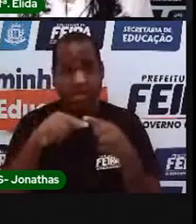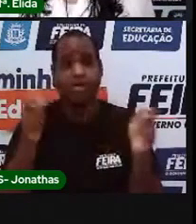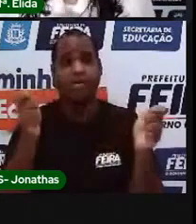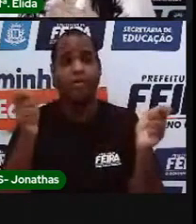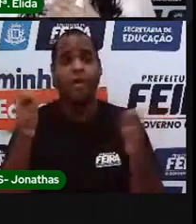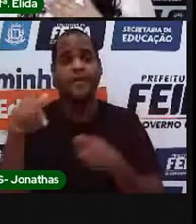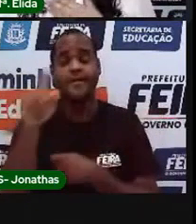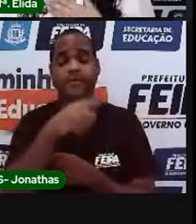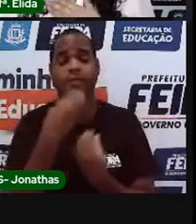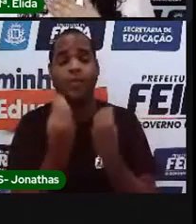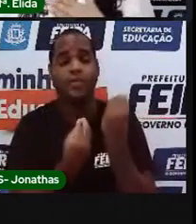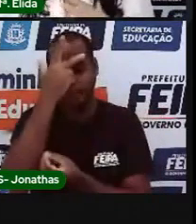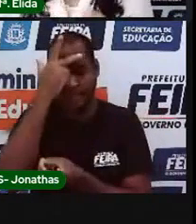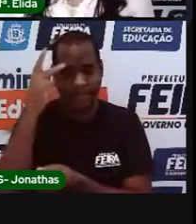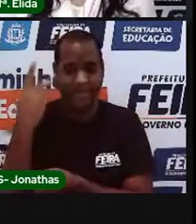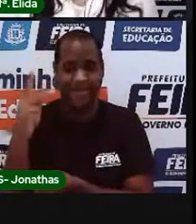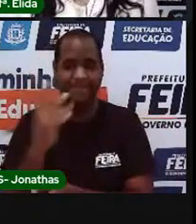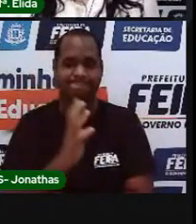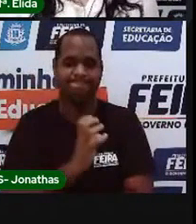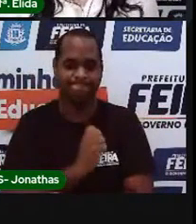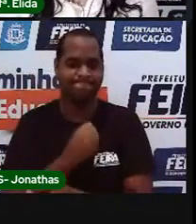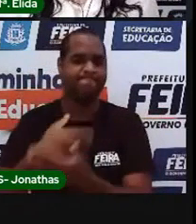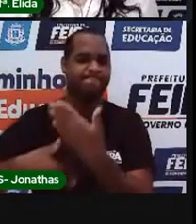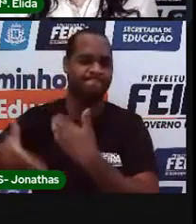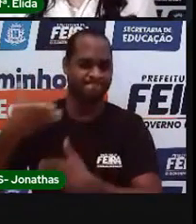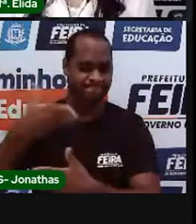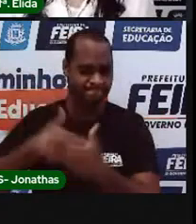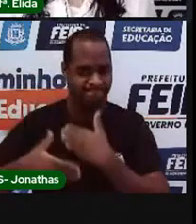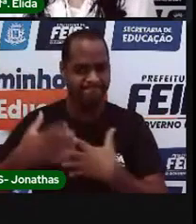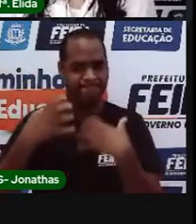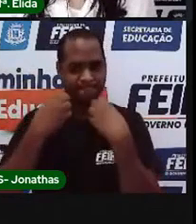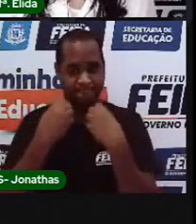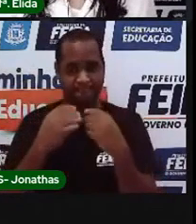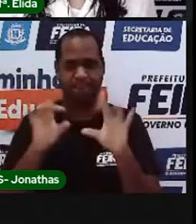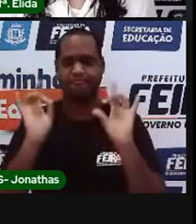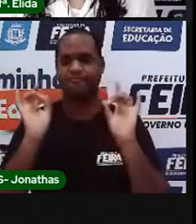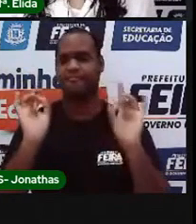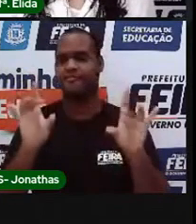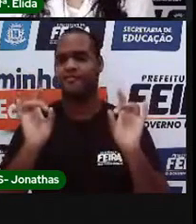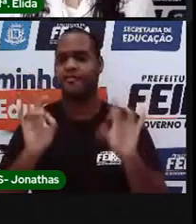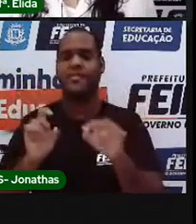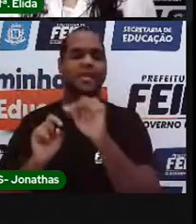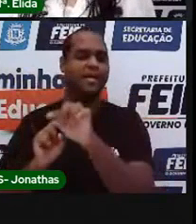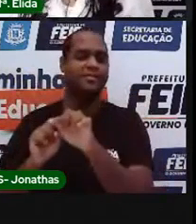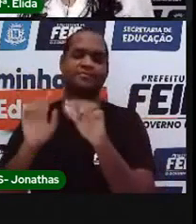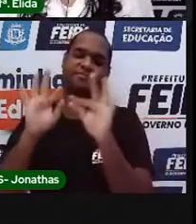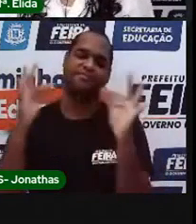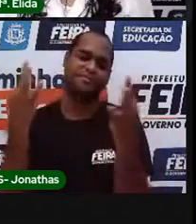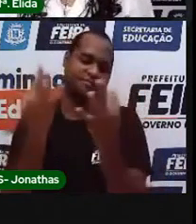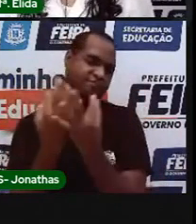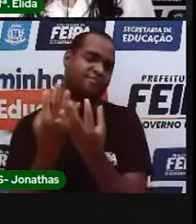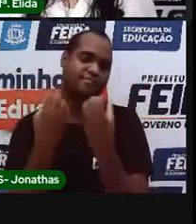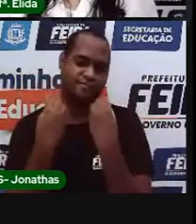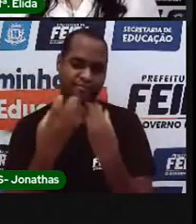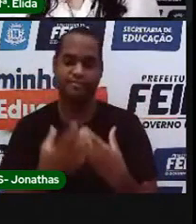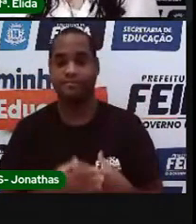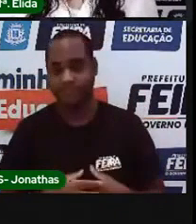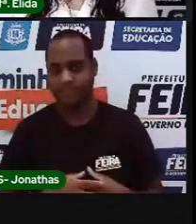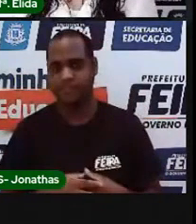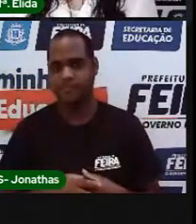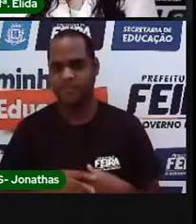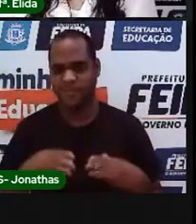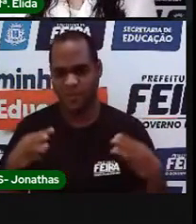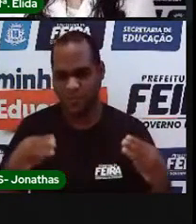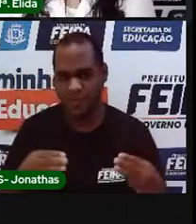com as pessoas que nos amam e, em especial, a nossa família. O monstrinho tinha